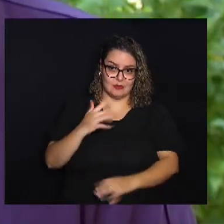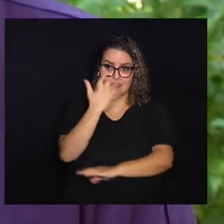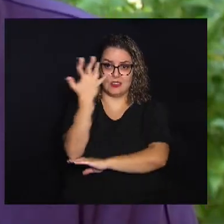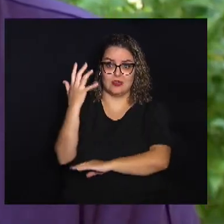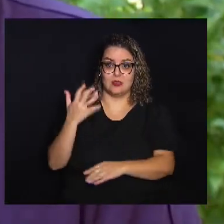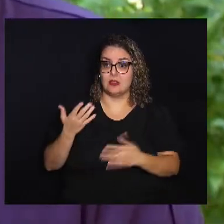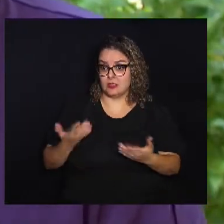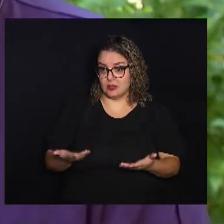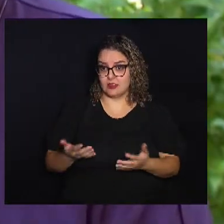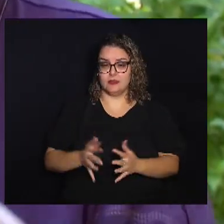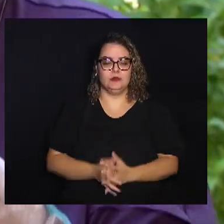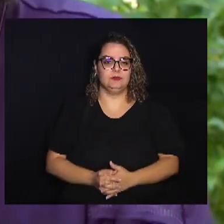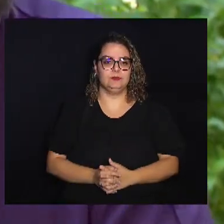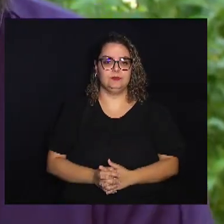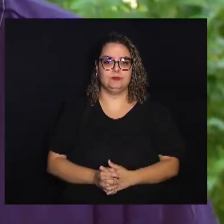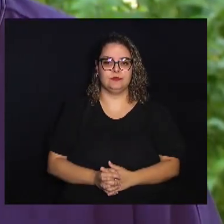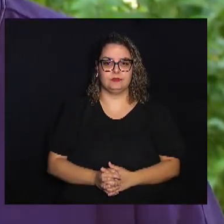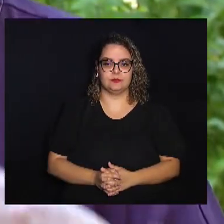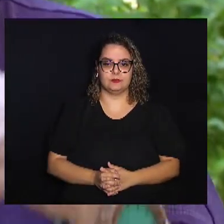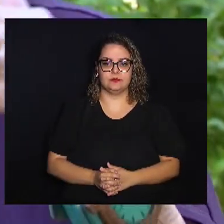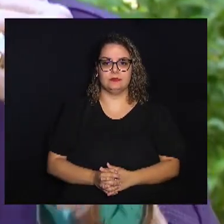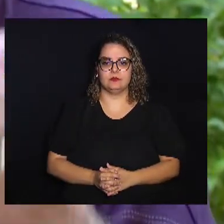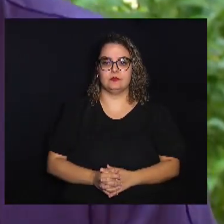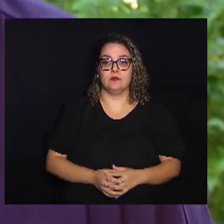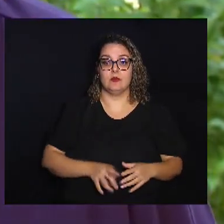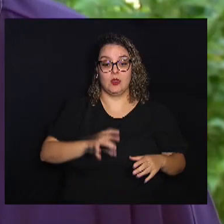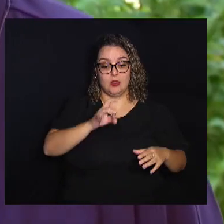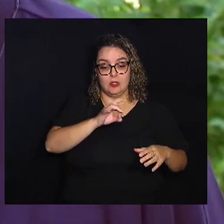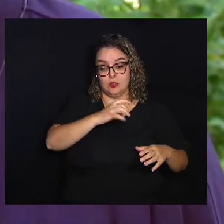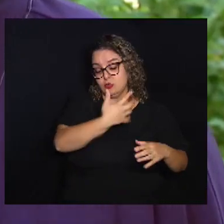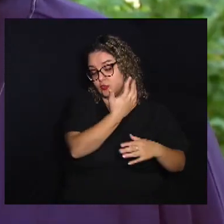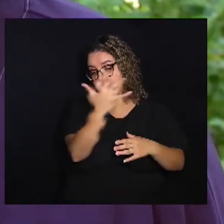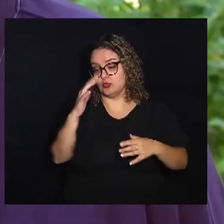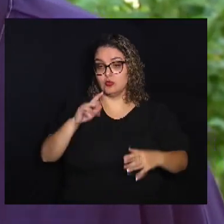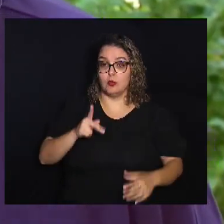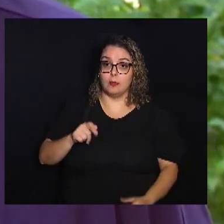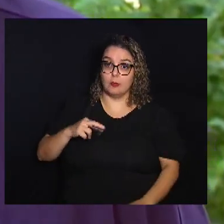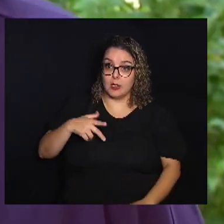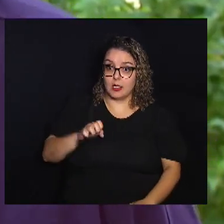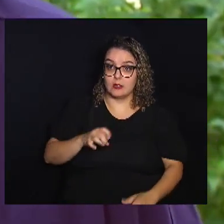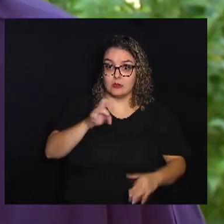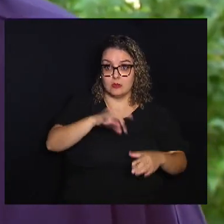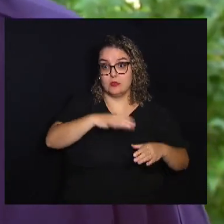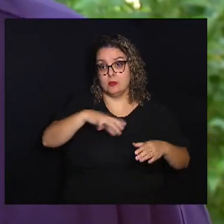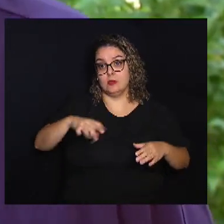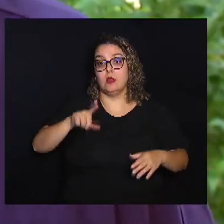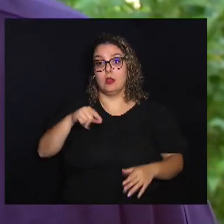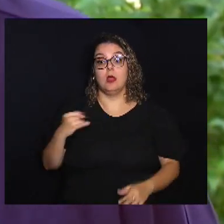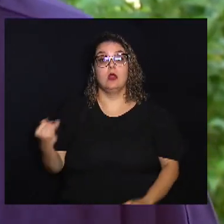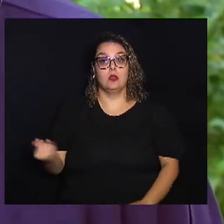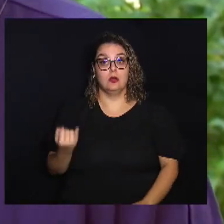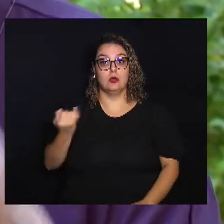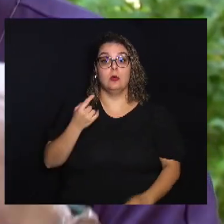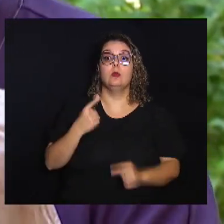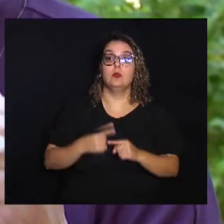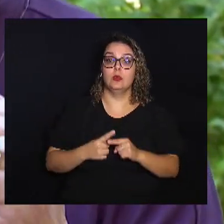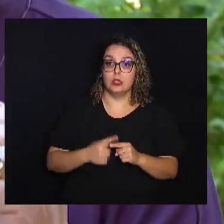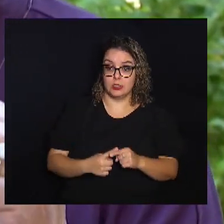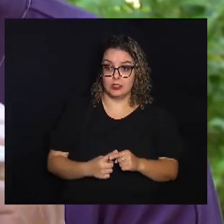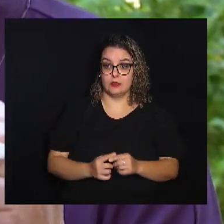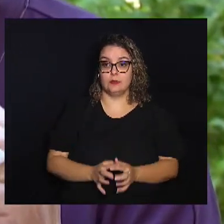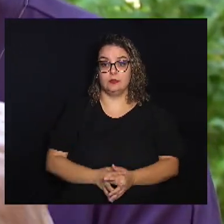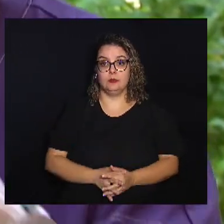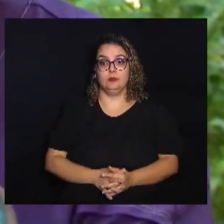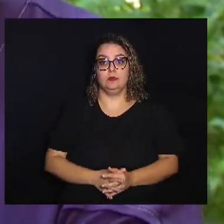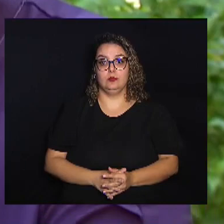caso dos parques da plantação de árvores isso é fundamental Por quê? Porque